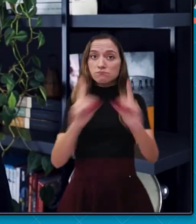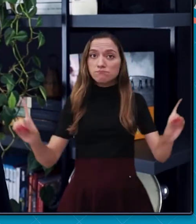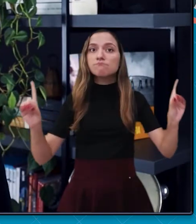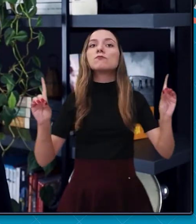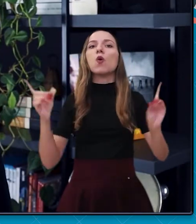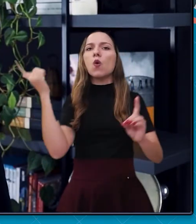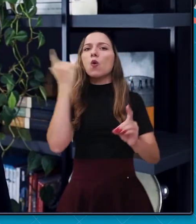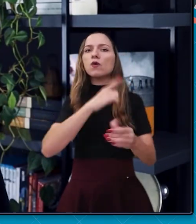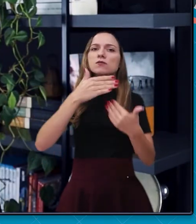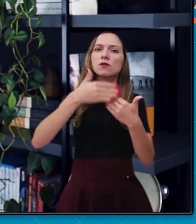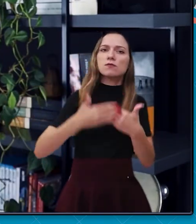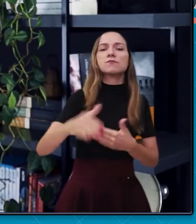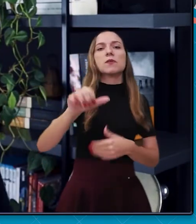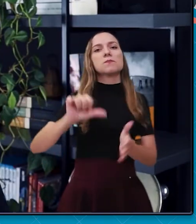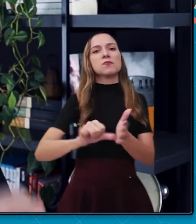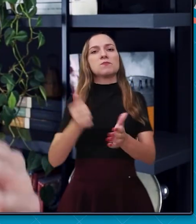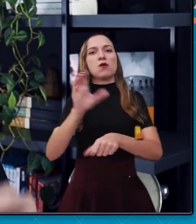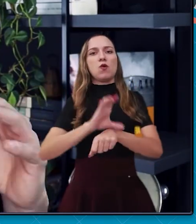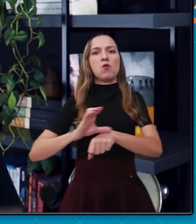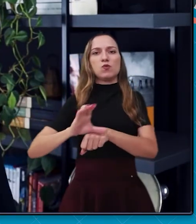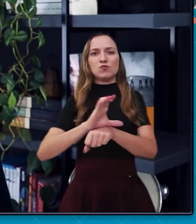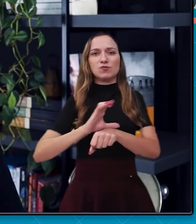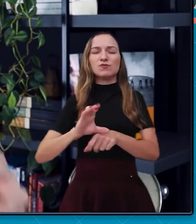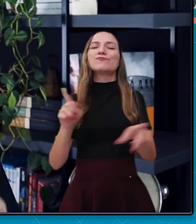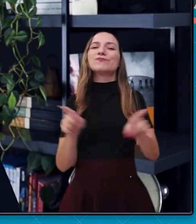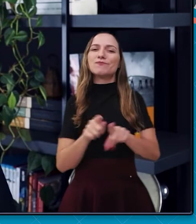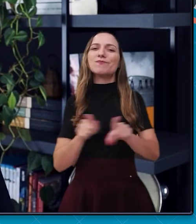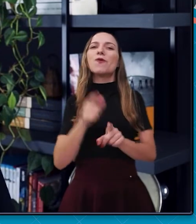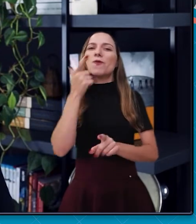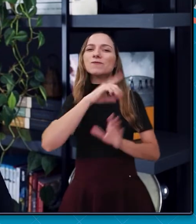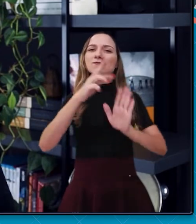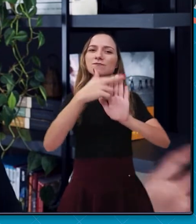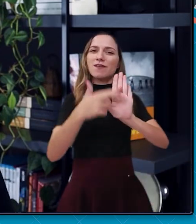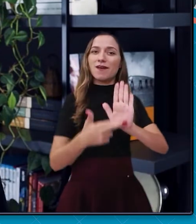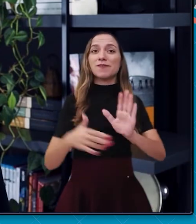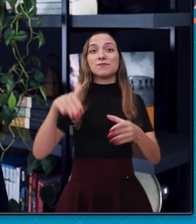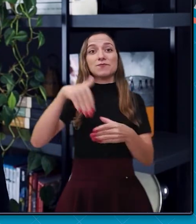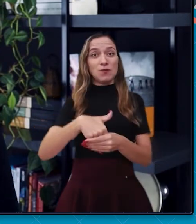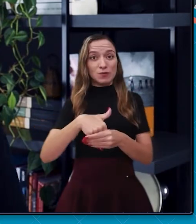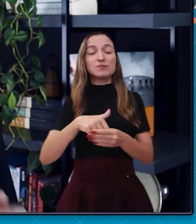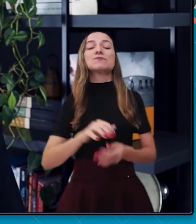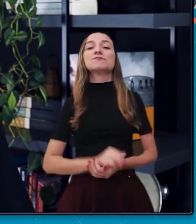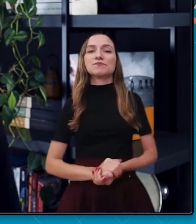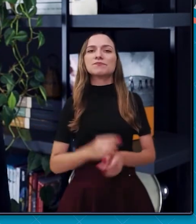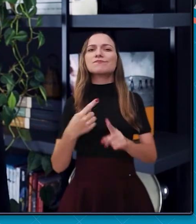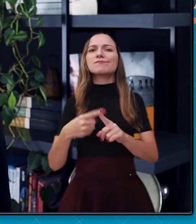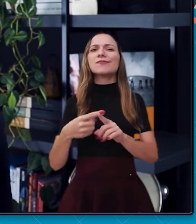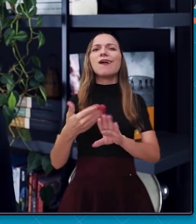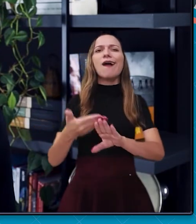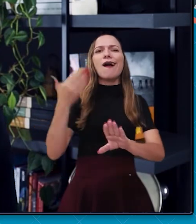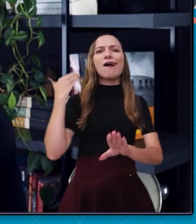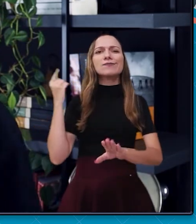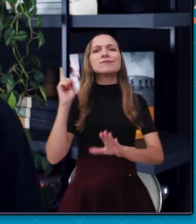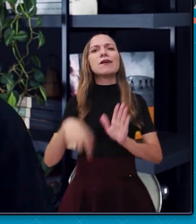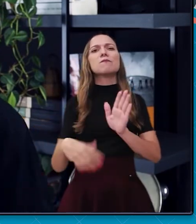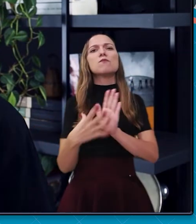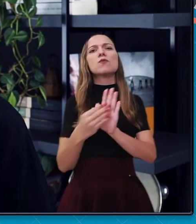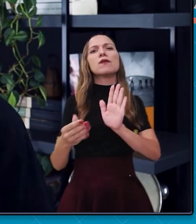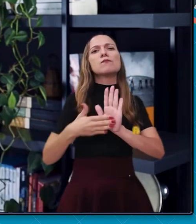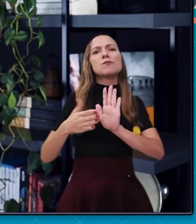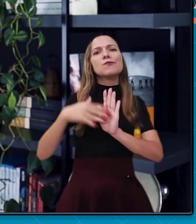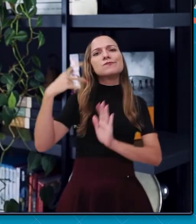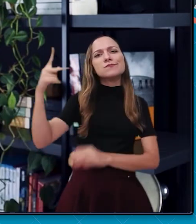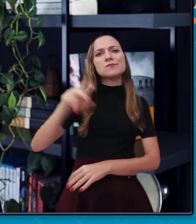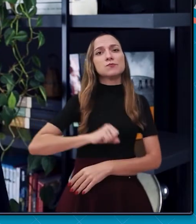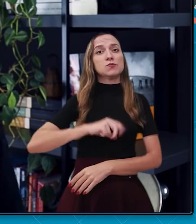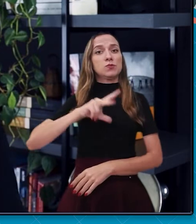primeira Constituição e a primeira regulamentação do voto, já que antes seguíamos o modelo proposto por Portugal.